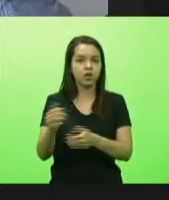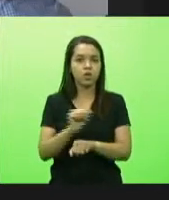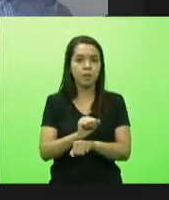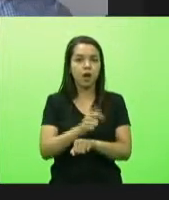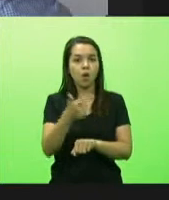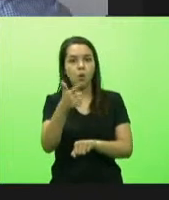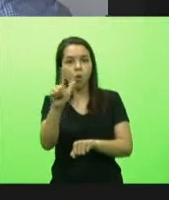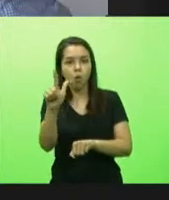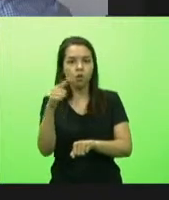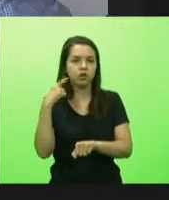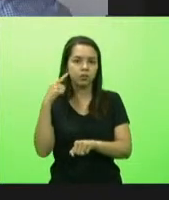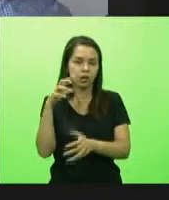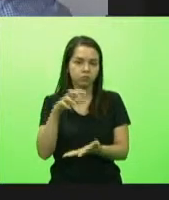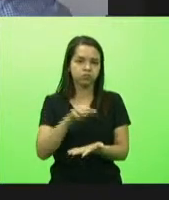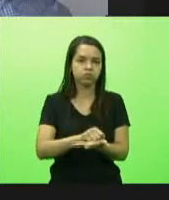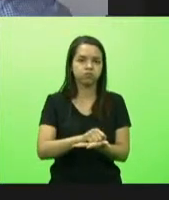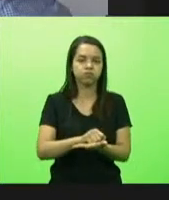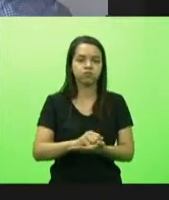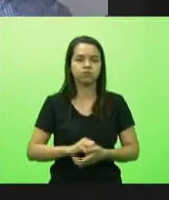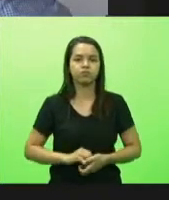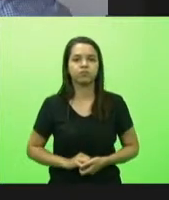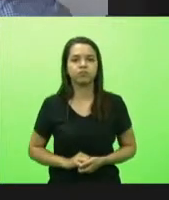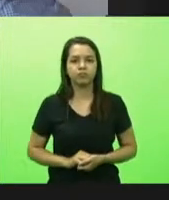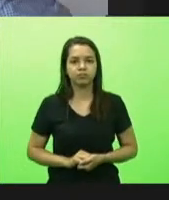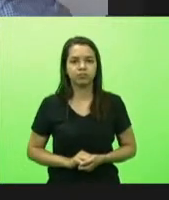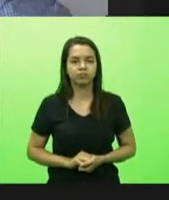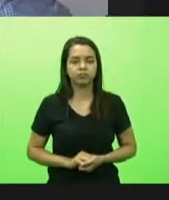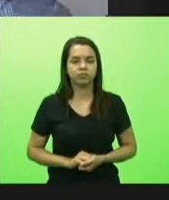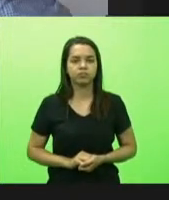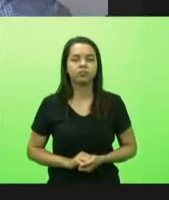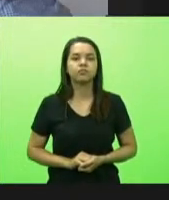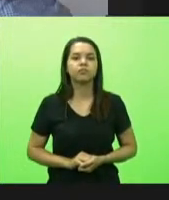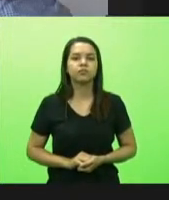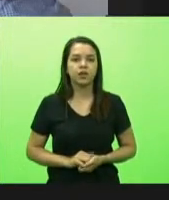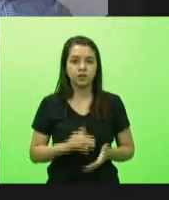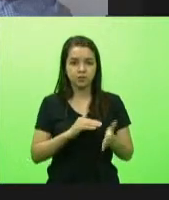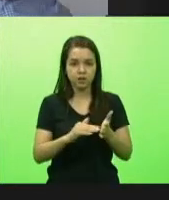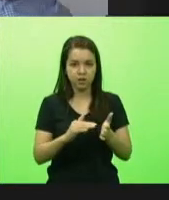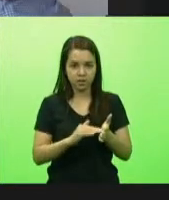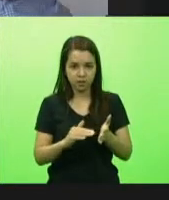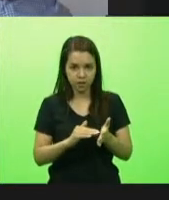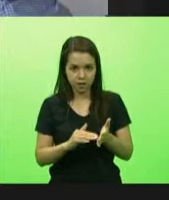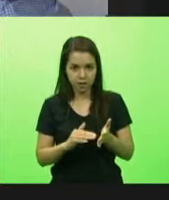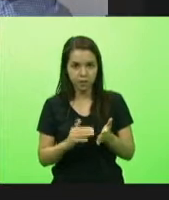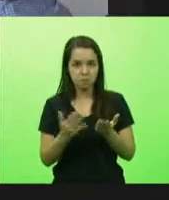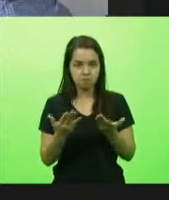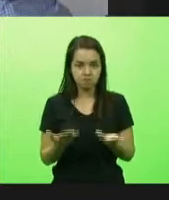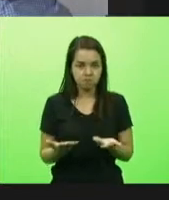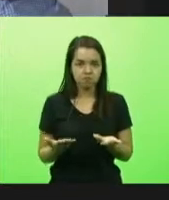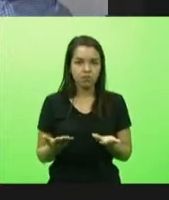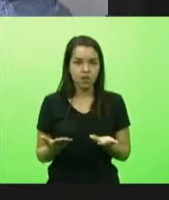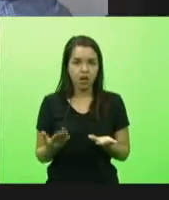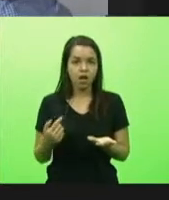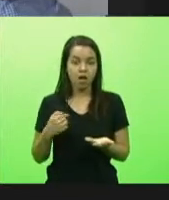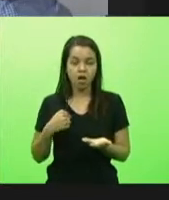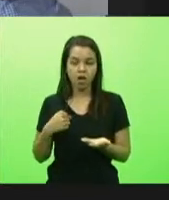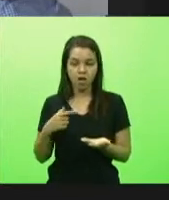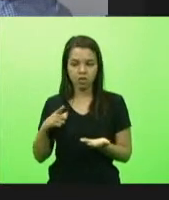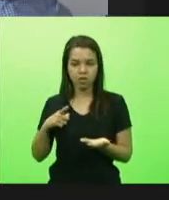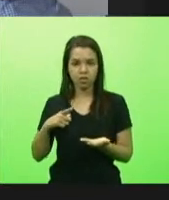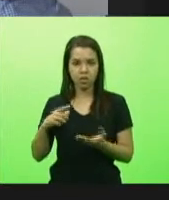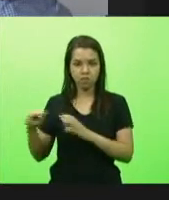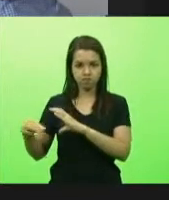quiser fazer uso da palavra secretário me chegou aqui um questionamento com relação a